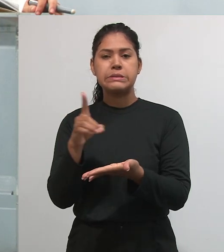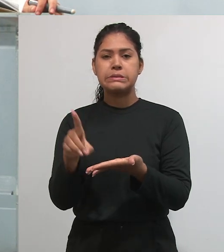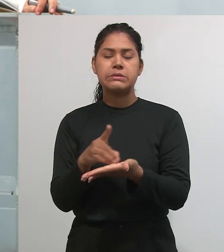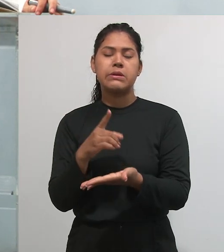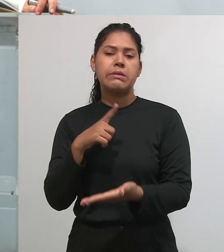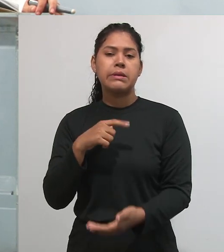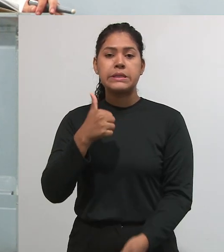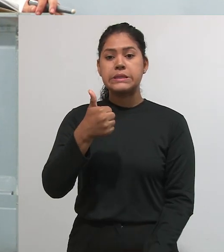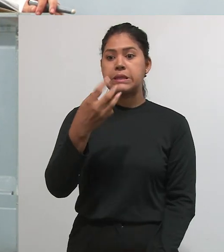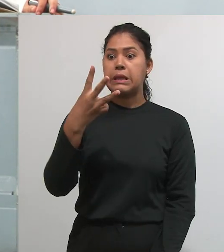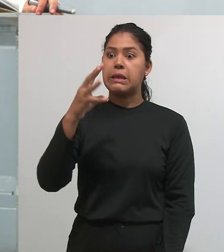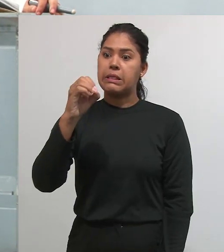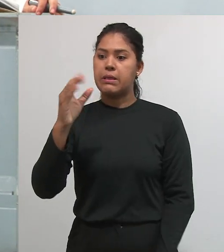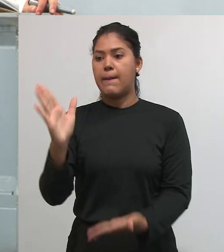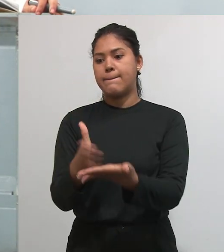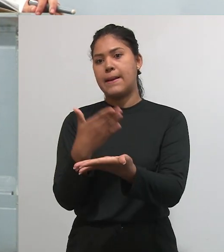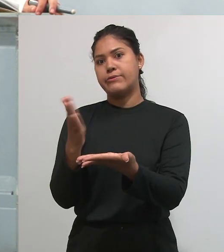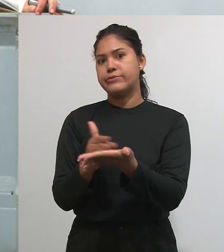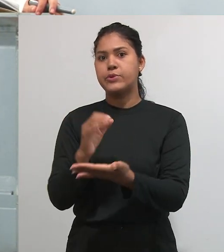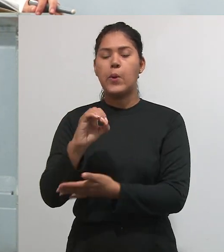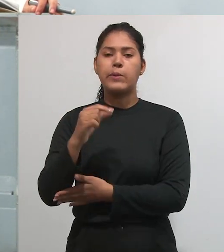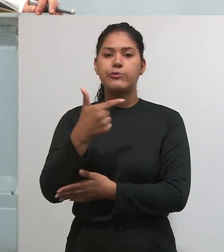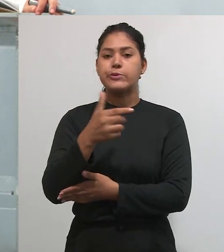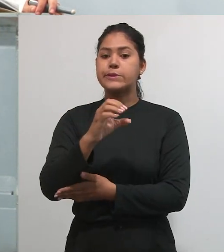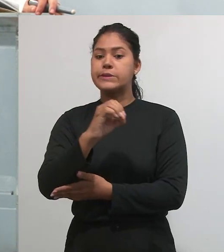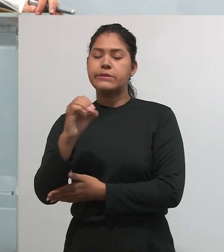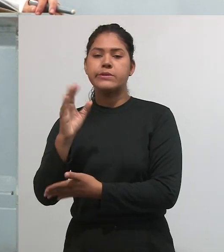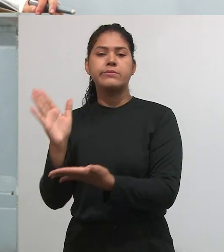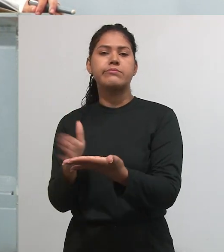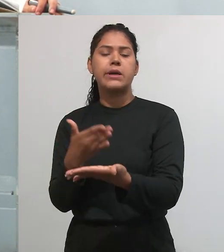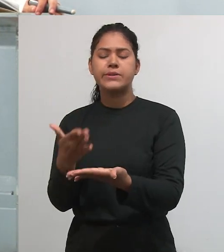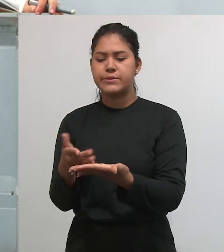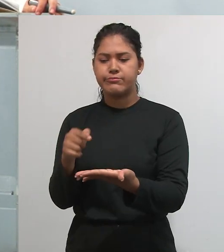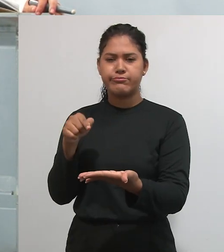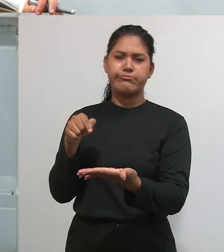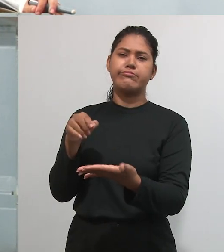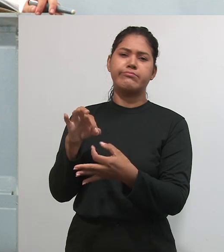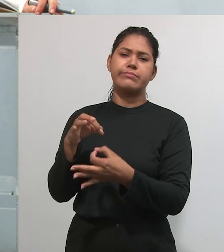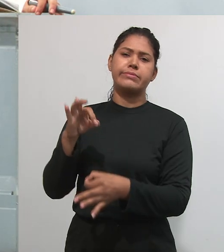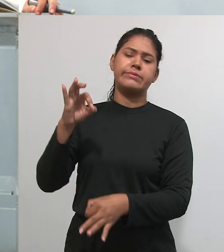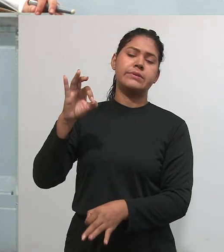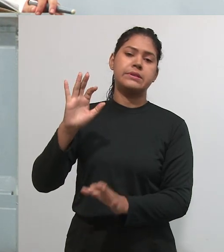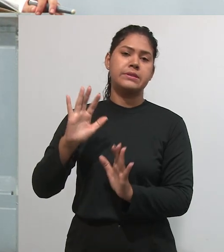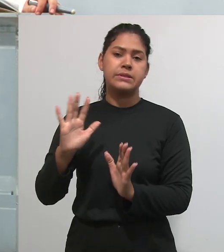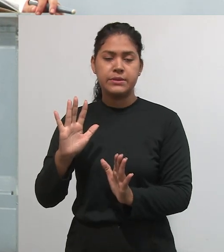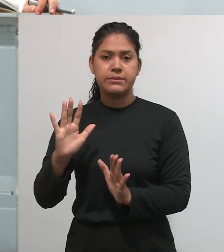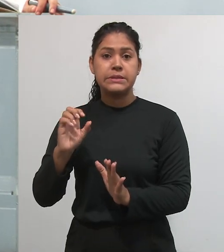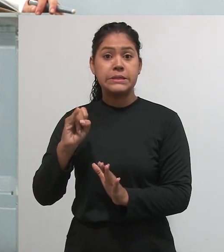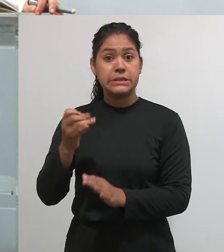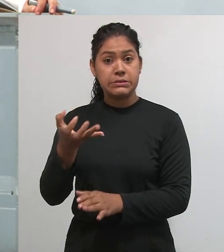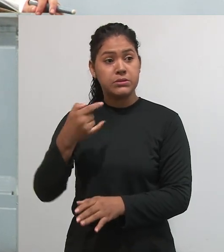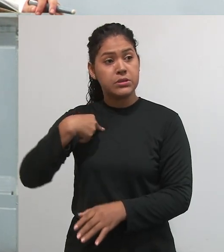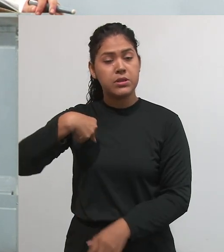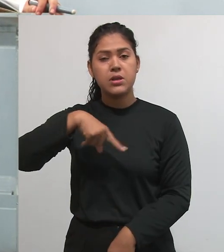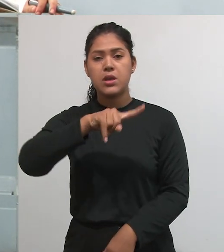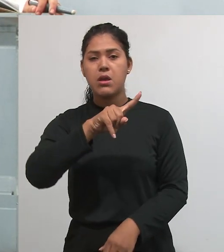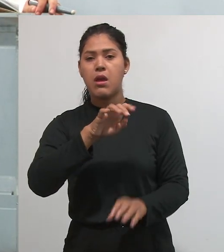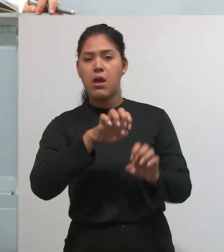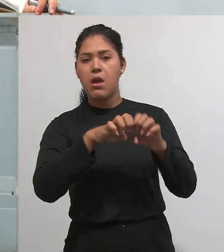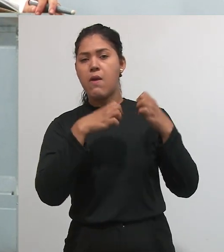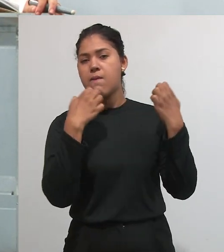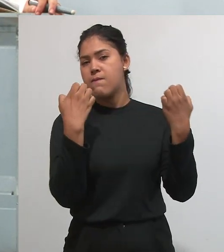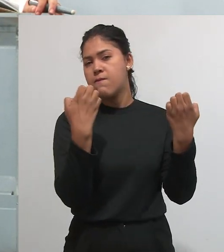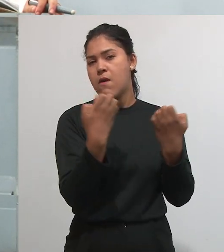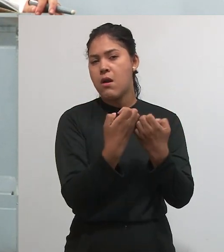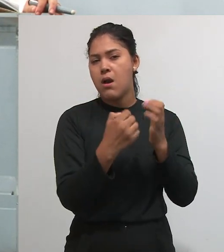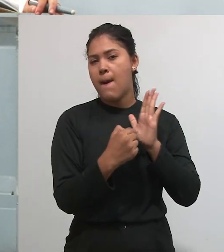minha tese de doutorado, 180 páginas. Então, eu vou para um congresso científico. Não dá